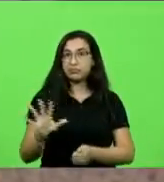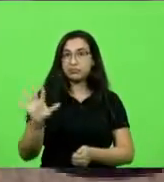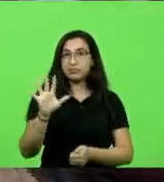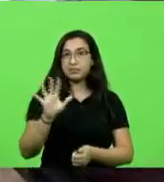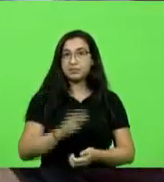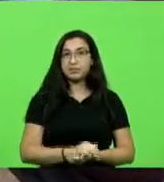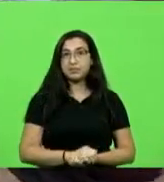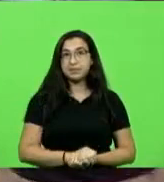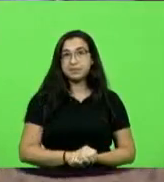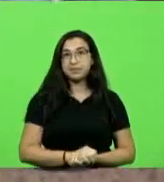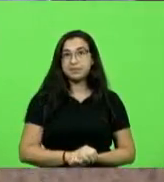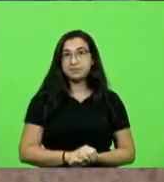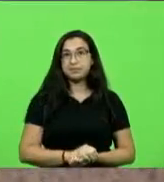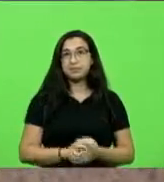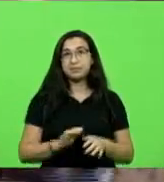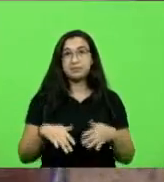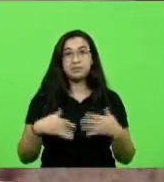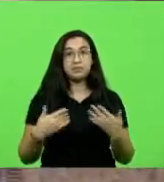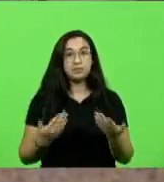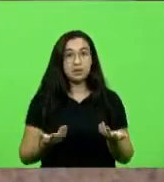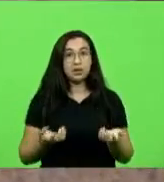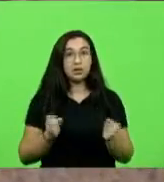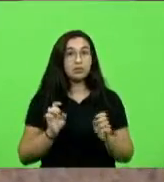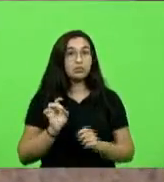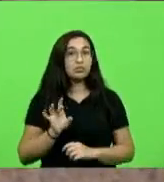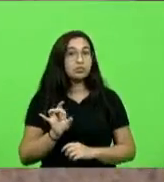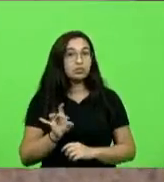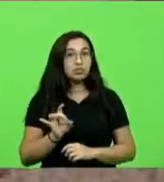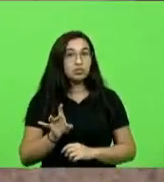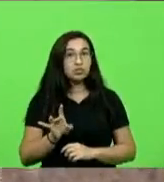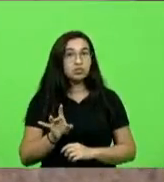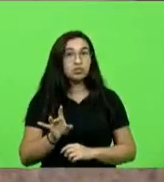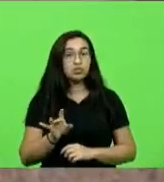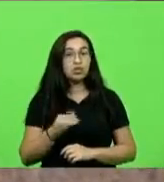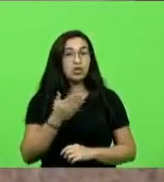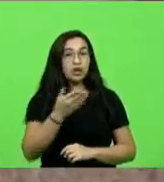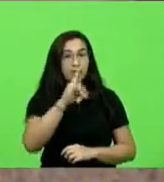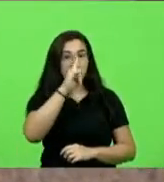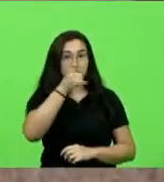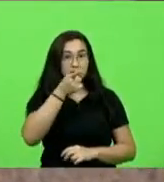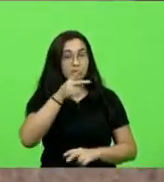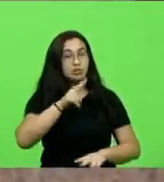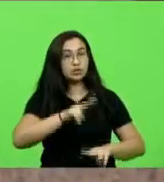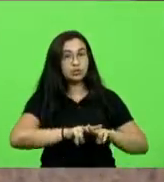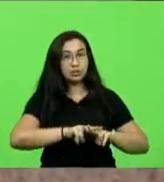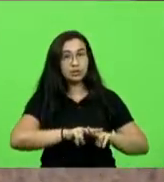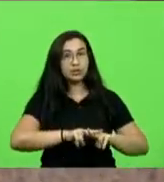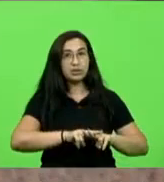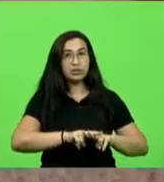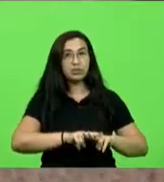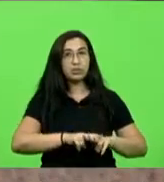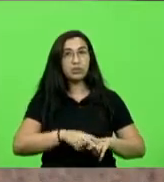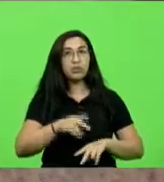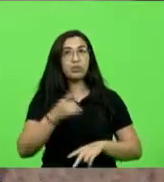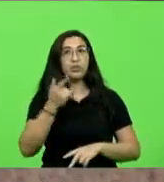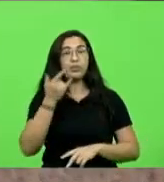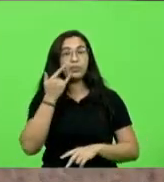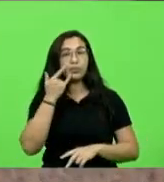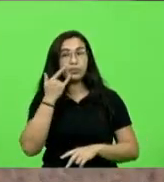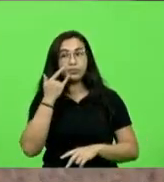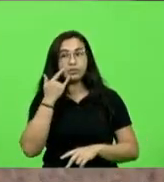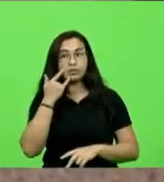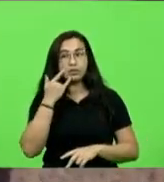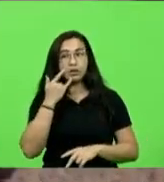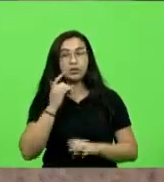Então, temos que deliberar somente sobre o mandato de prisão. E isso, o nosso presidente Mauro de Nadal está deixando